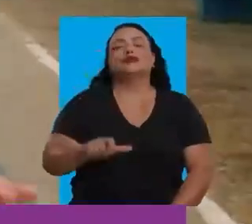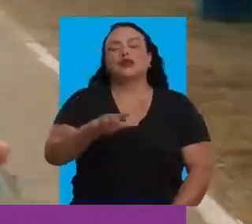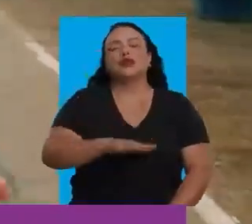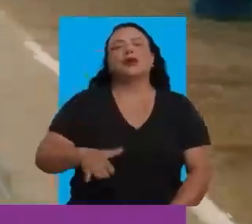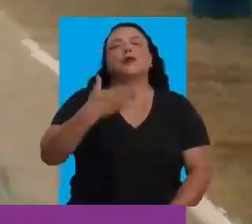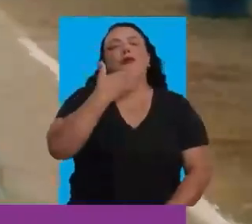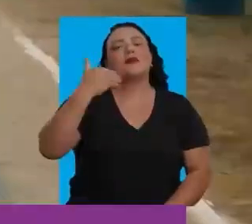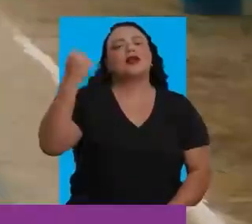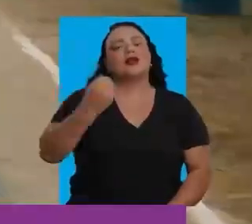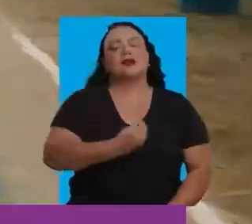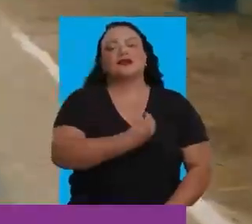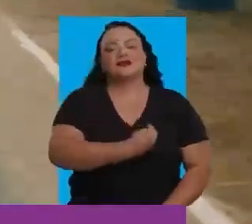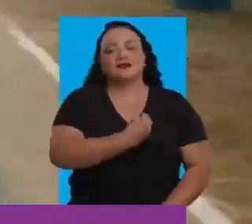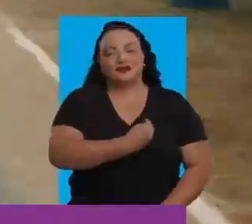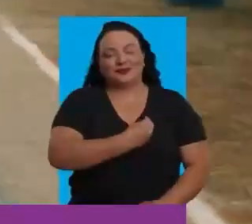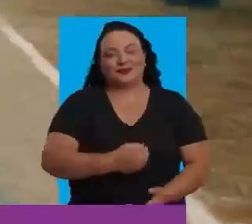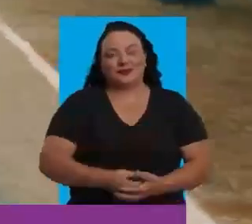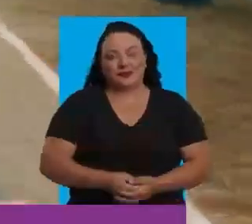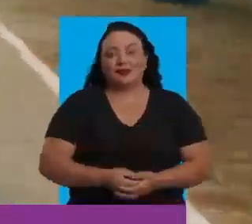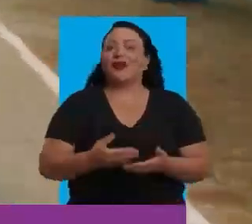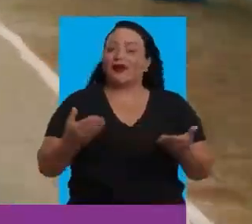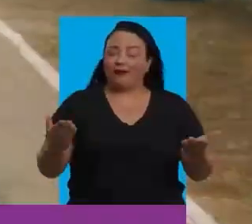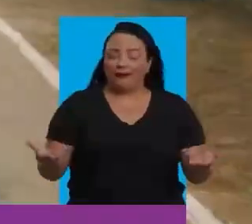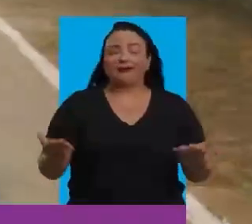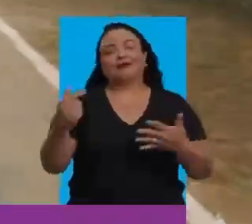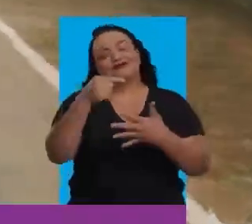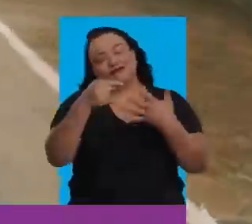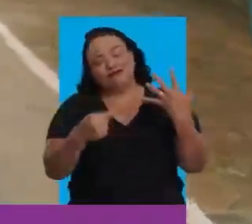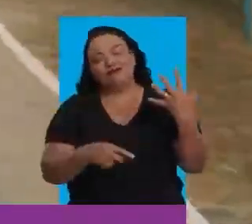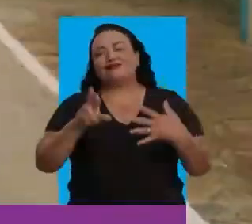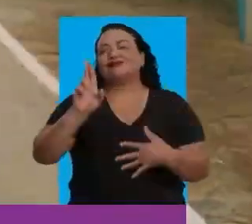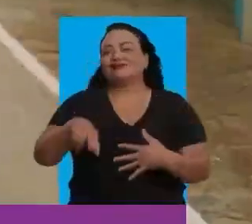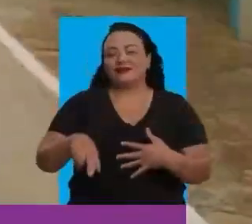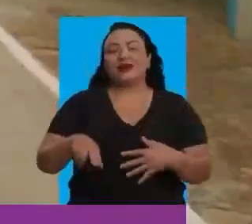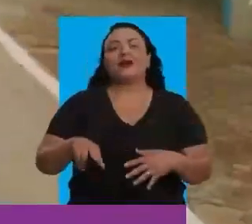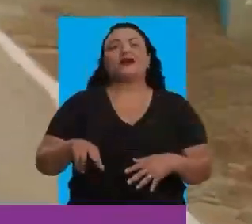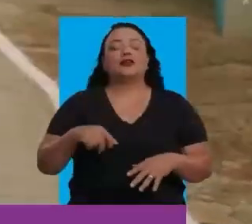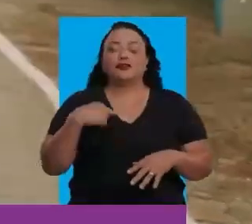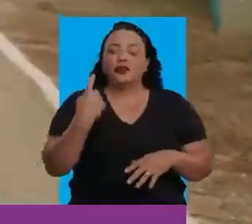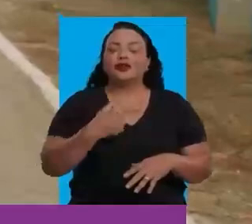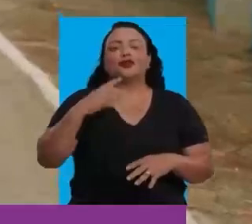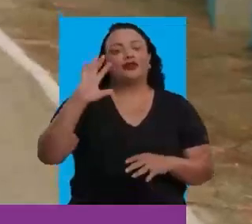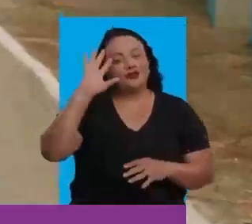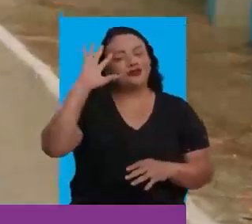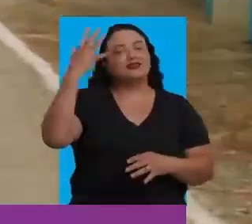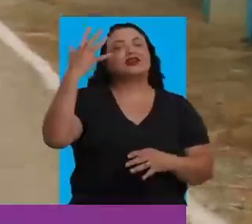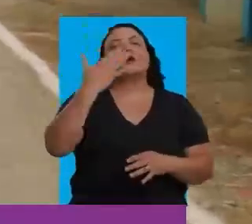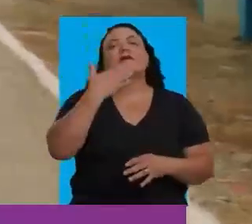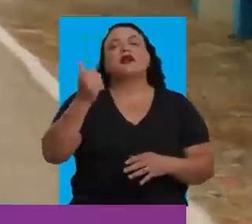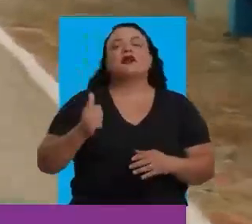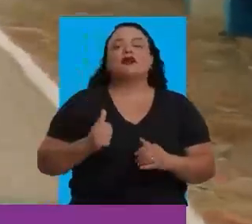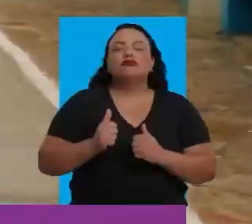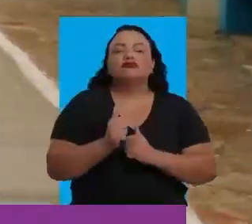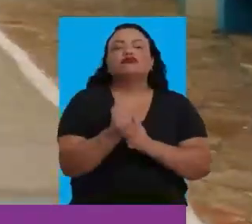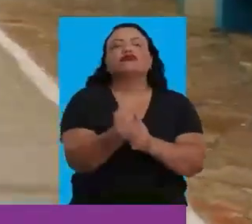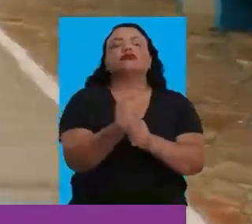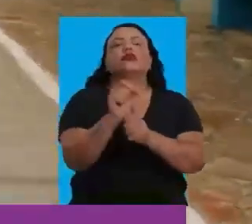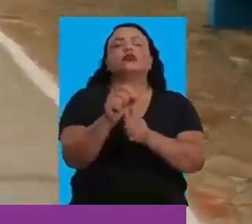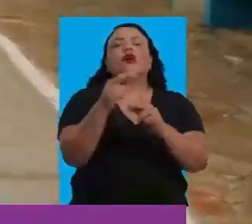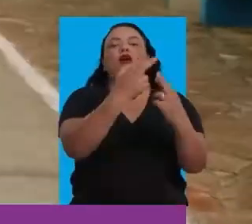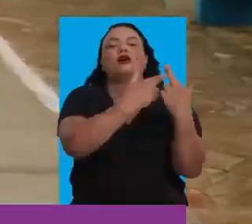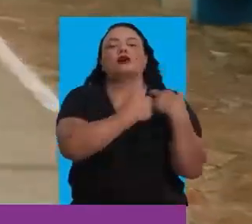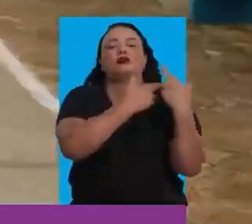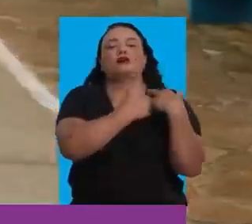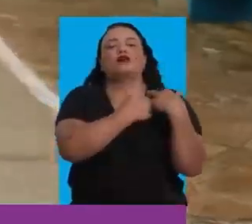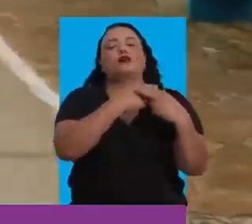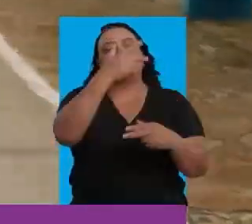eleita a melhor cidade da Bahia para se viver. Essas já seriam razões suficientes para a gente decidir que o melhor é seguir